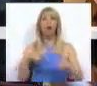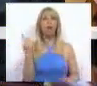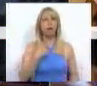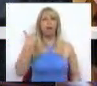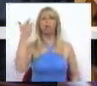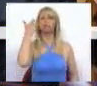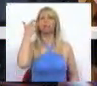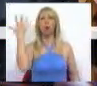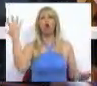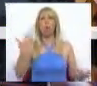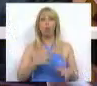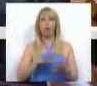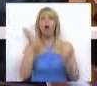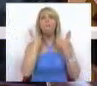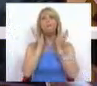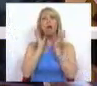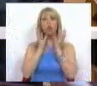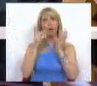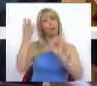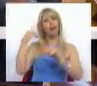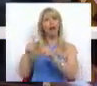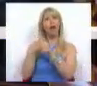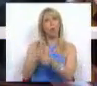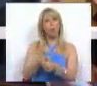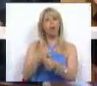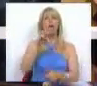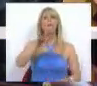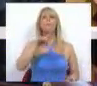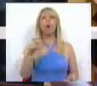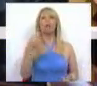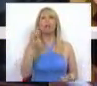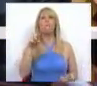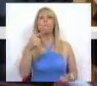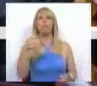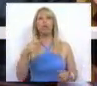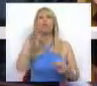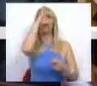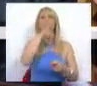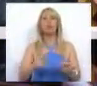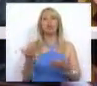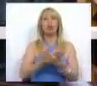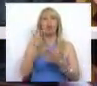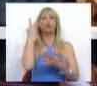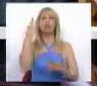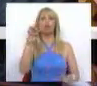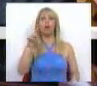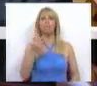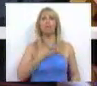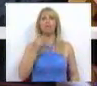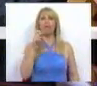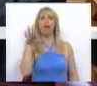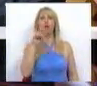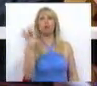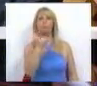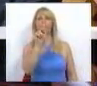sido Mário Soares, acompanhado na altura por Mota Pinto e pelo Ministro dos Estados Estrangeiros, Medejo Ferreira, a pedir